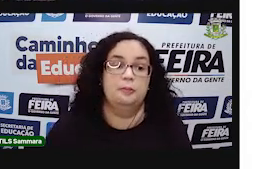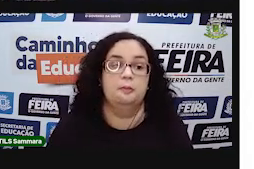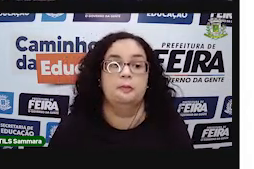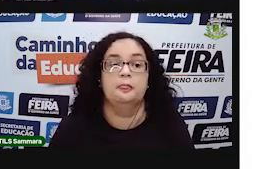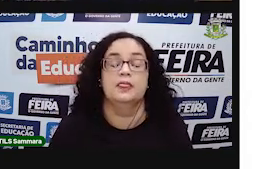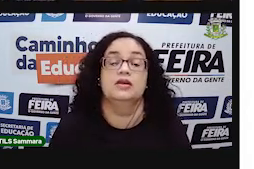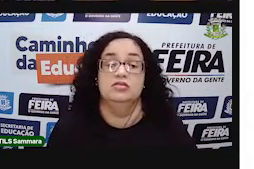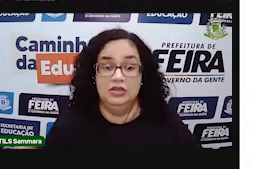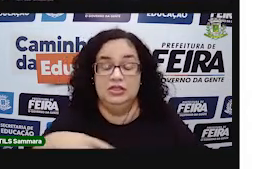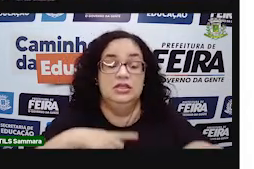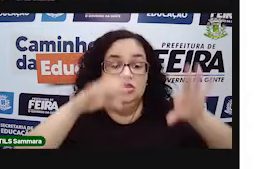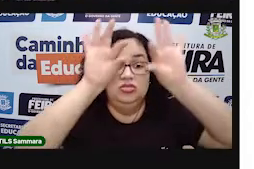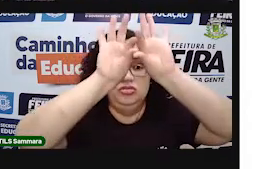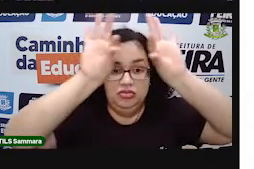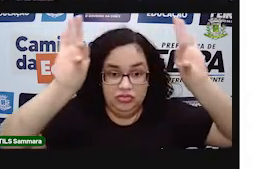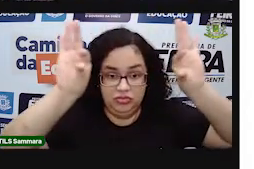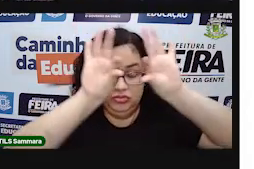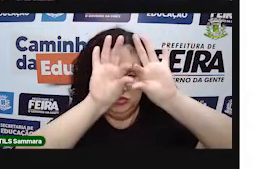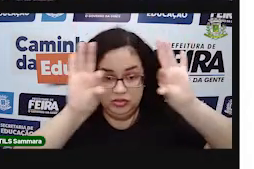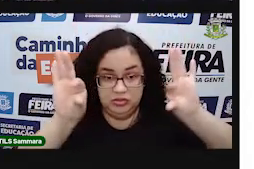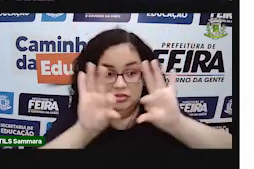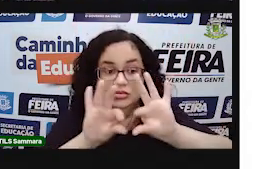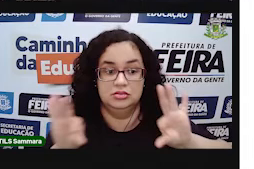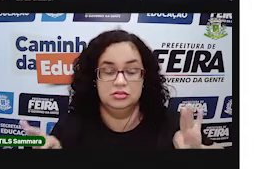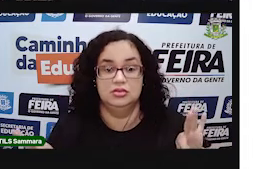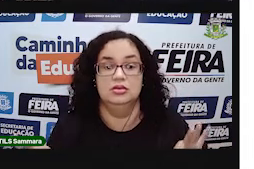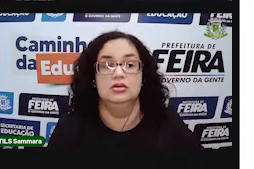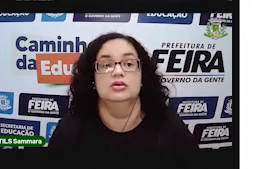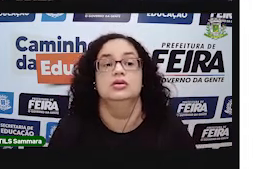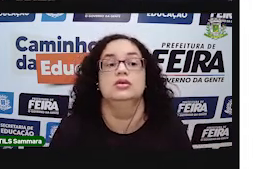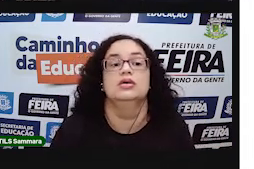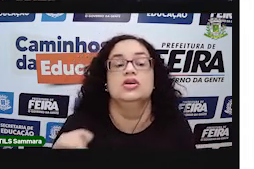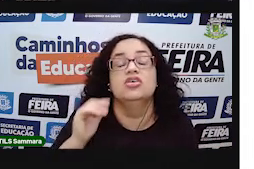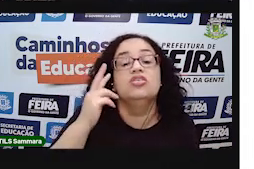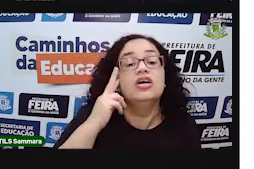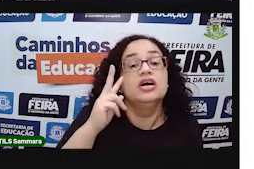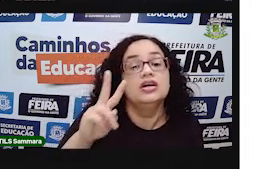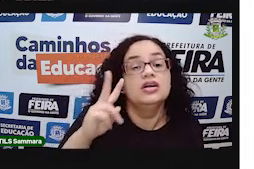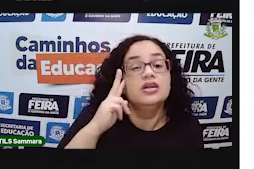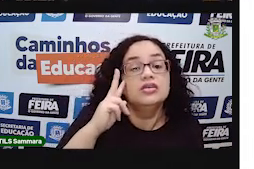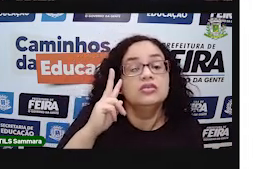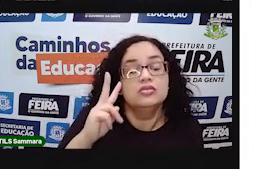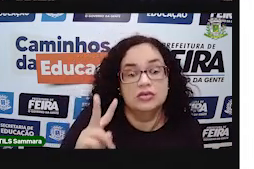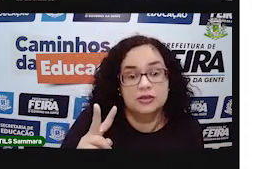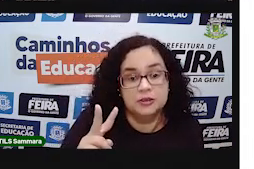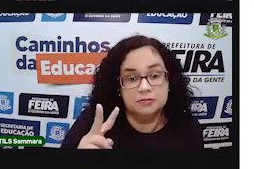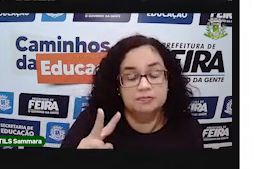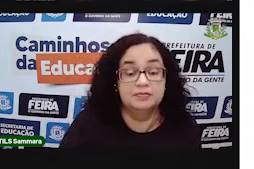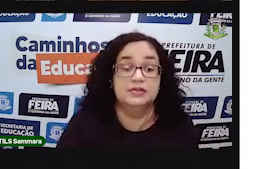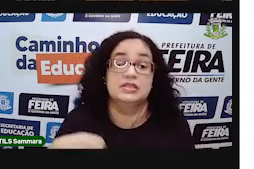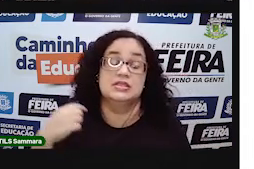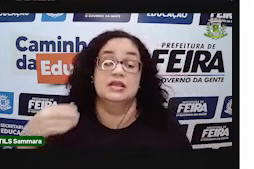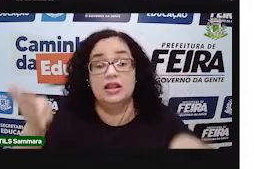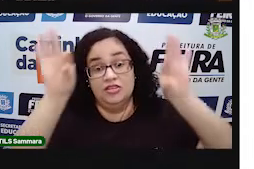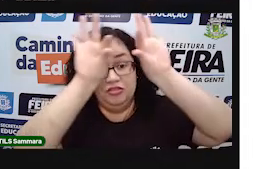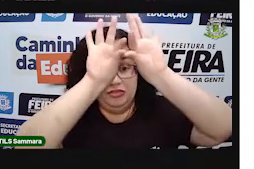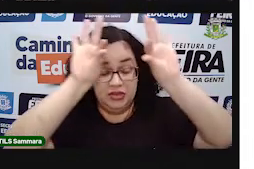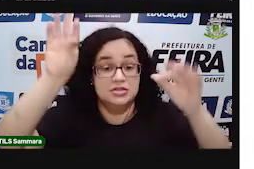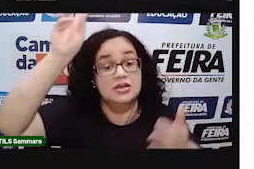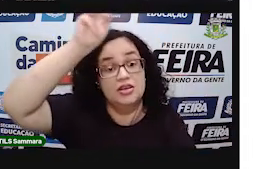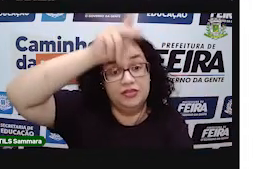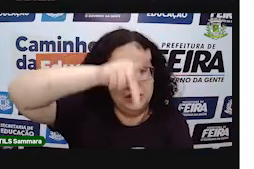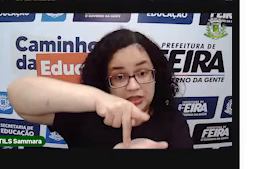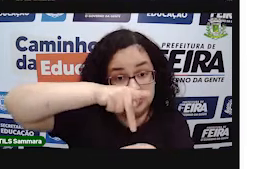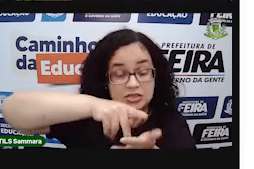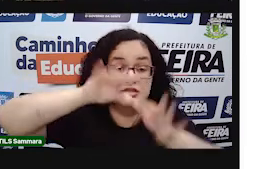aparecer algumas frases, algumas afirmações e a gente vai verificar, a vai ver se aquela frase é